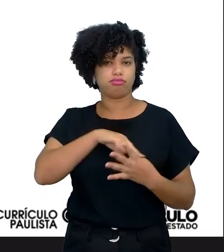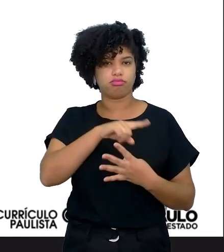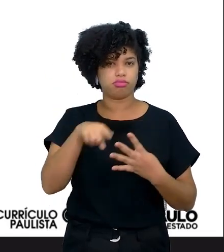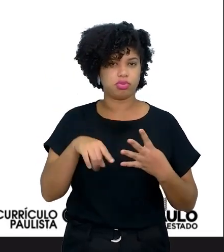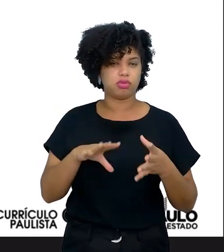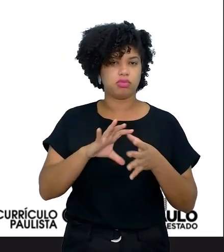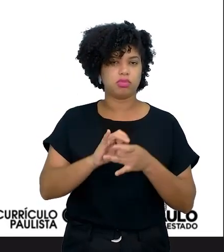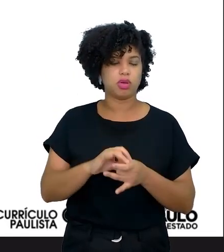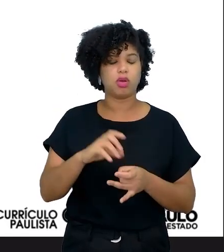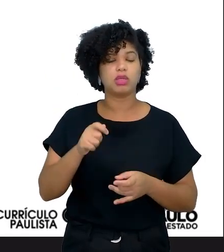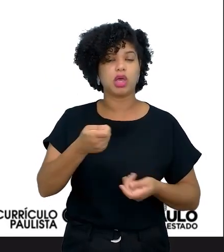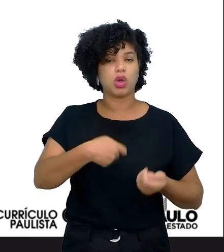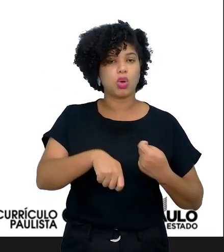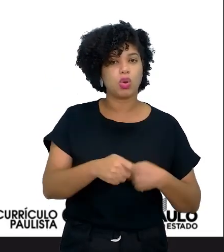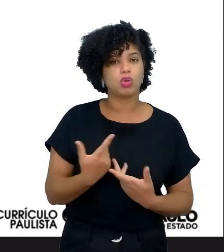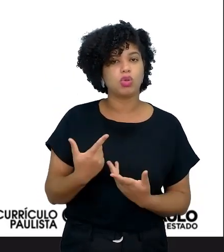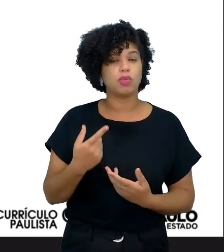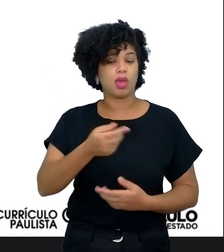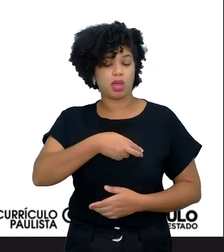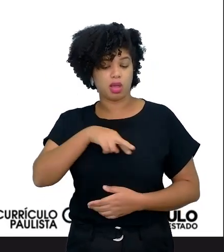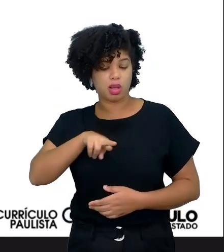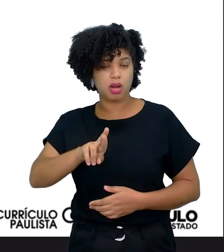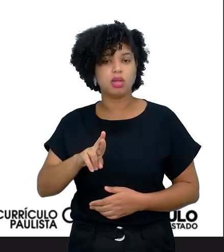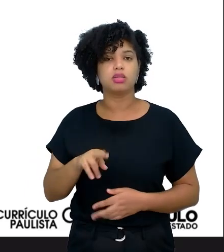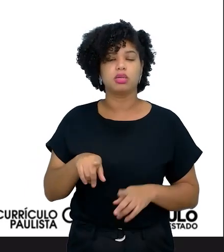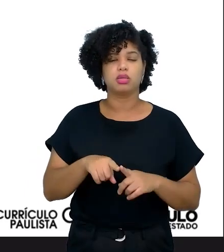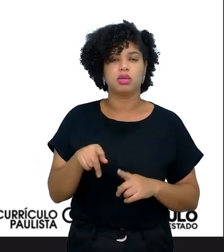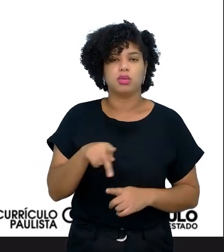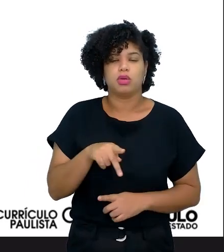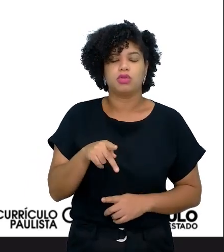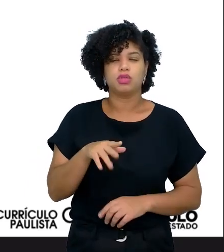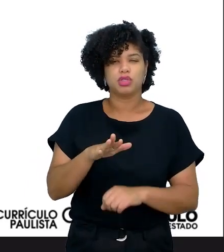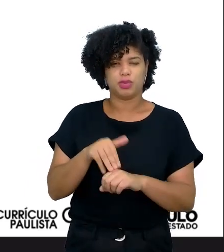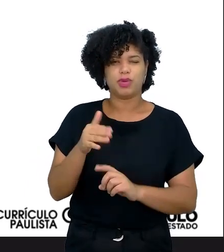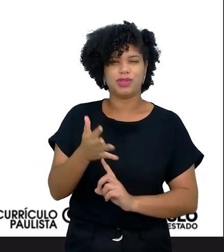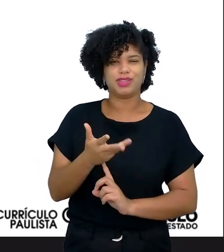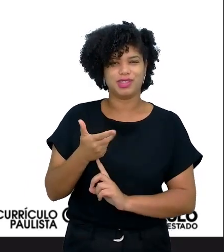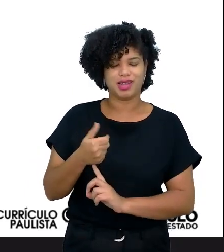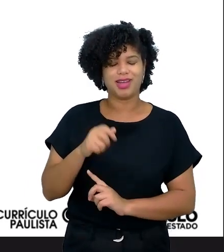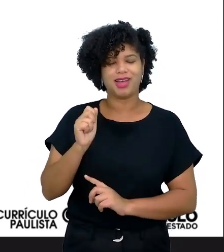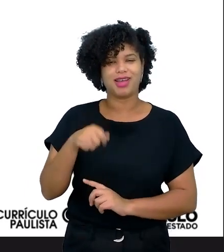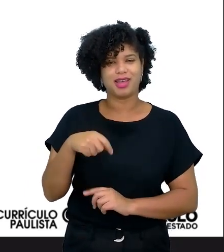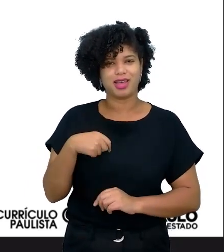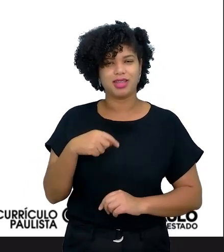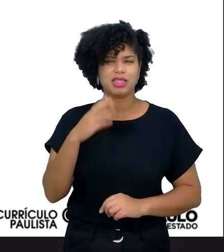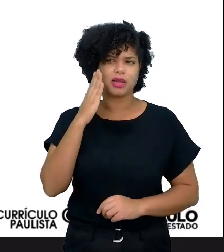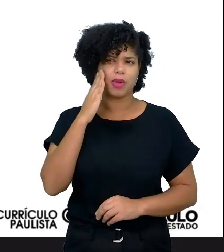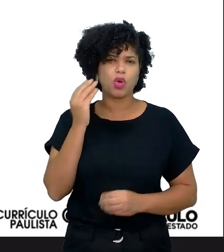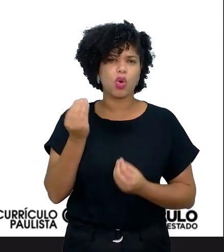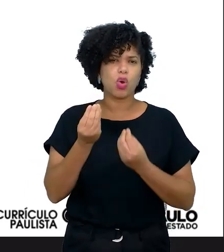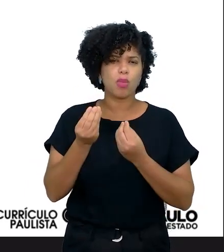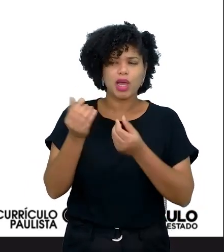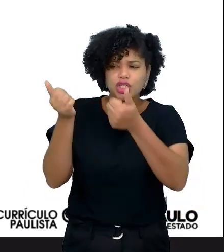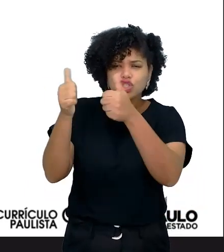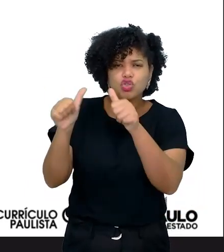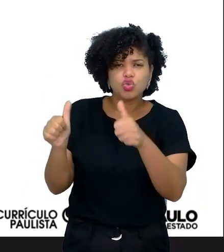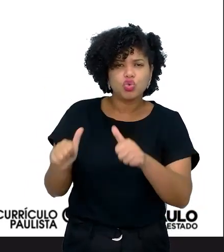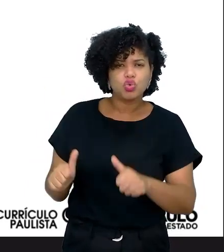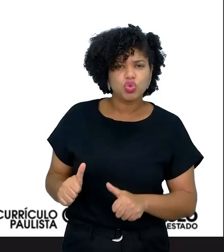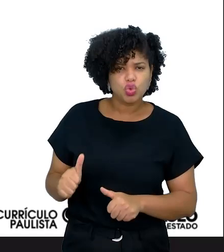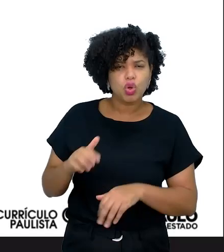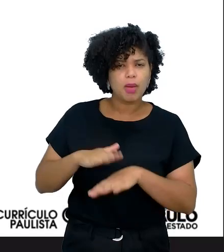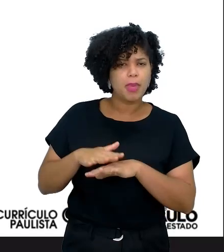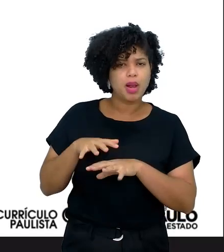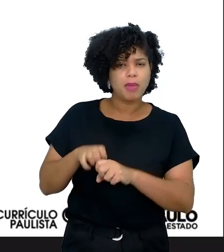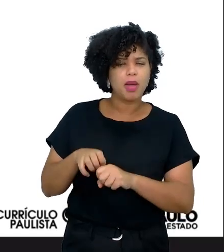a parte da economia, a parte da religião, o professor de arte também, é como que era a escultura, pintura, arquitetura da época, para que